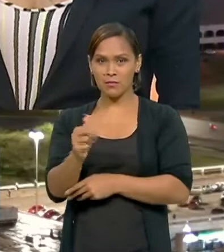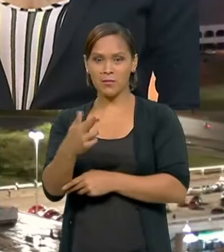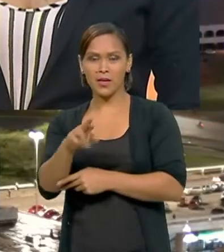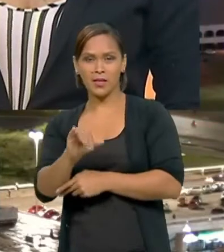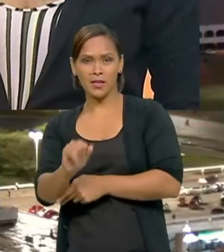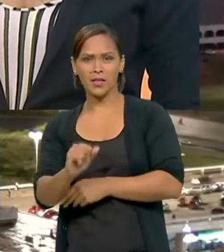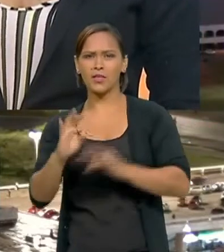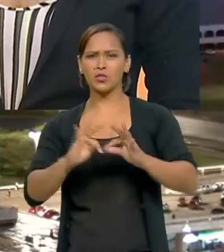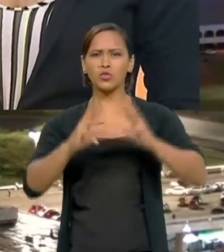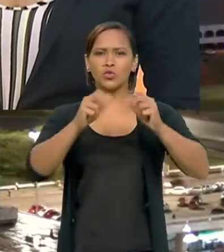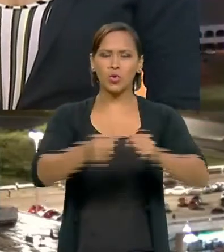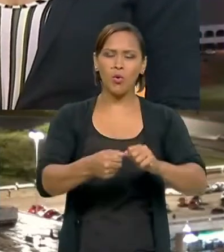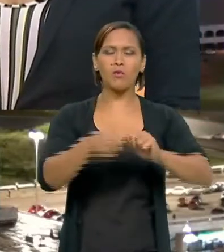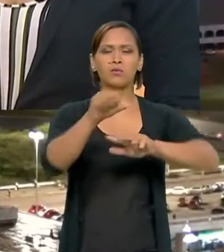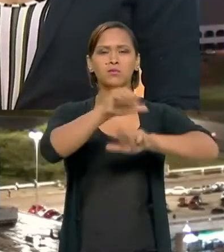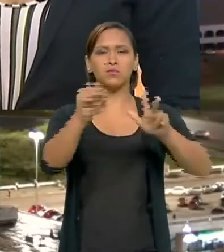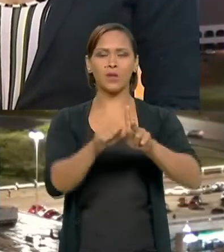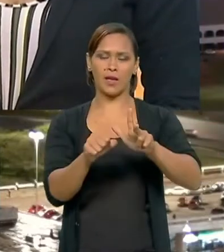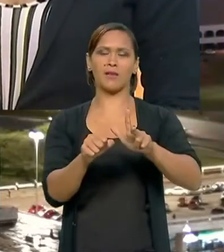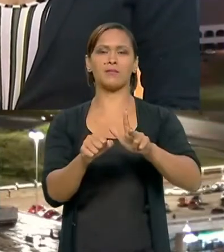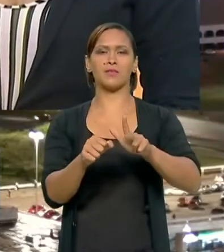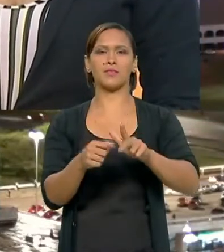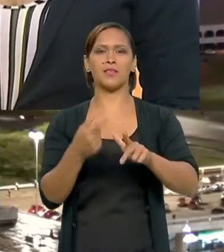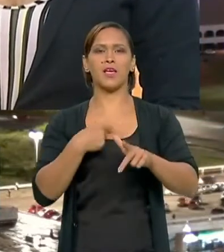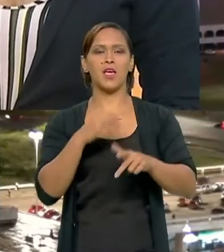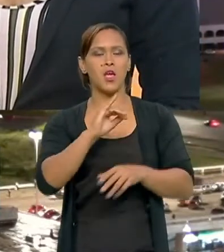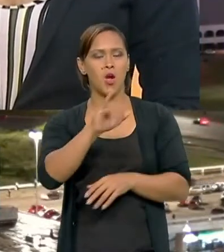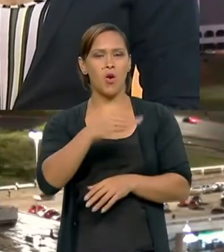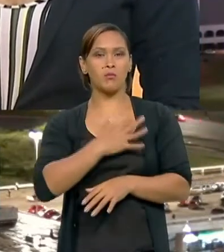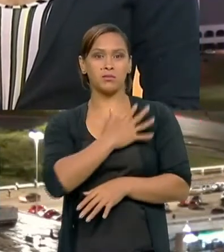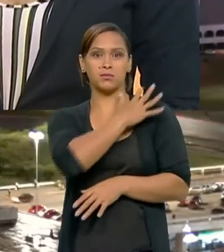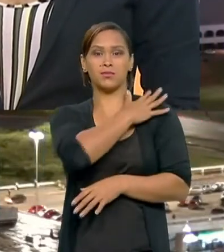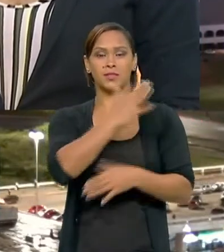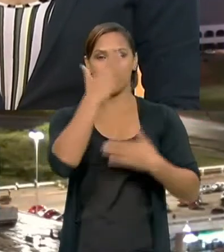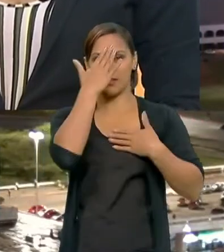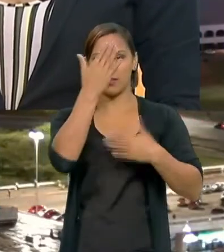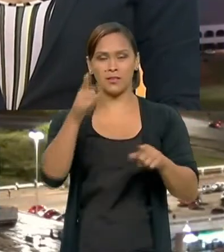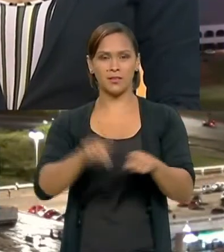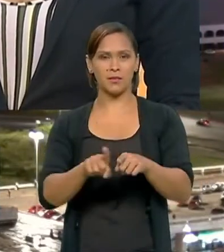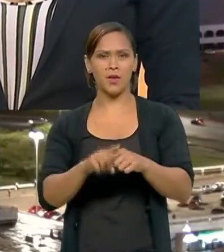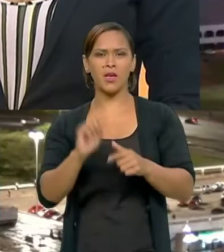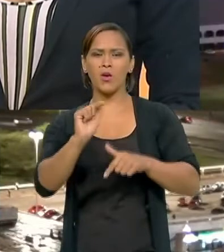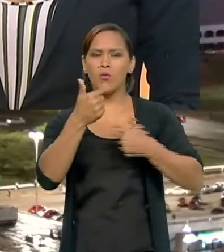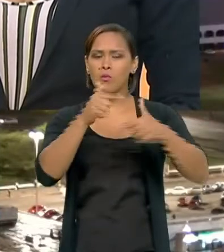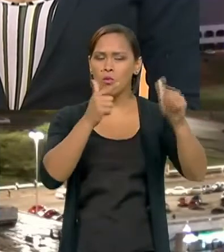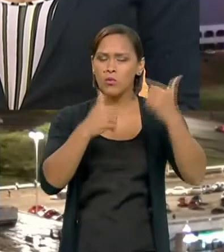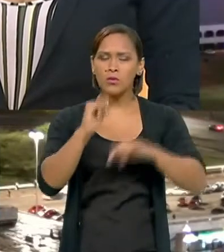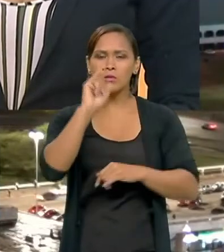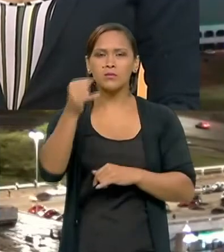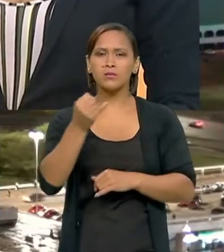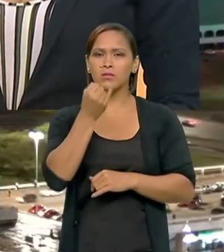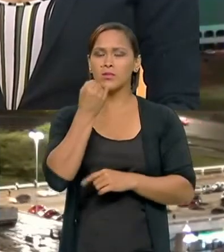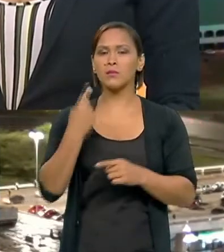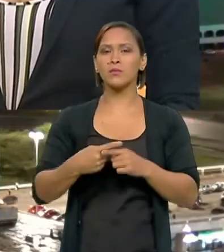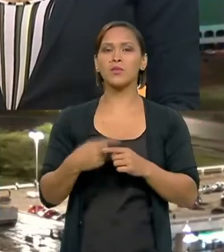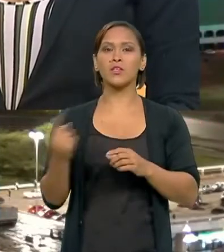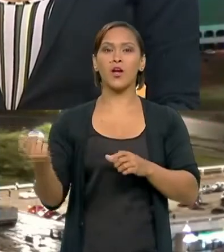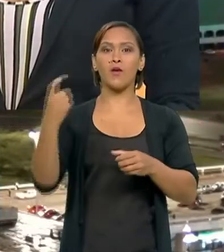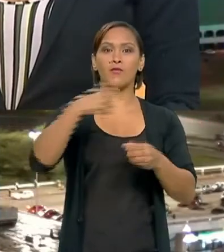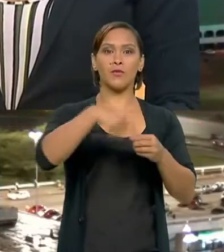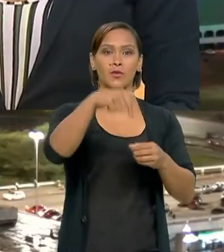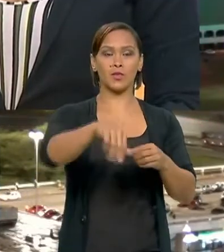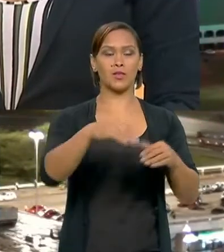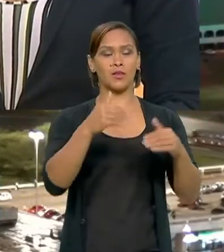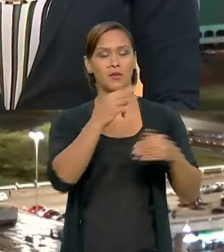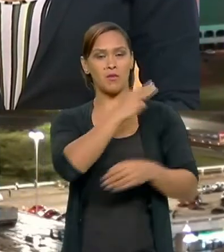toda a equipe da EBC obrigado General pela oportunidade que venham próximas oportunidades porque não aqui ou com o